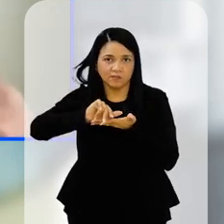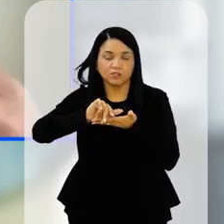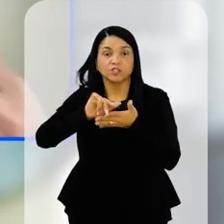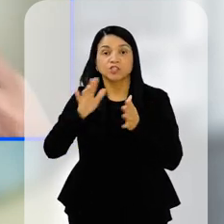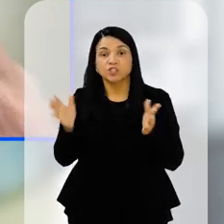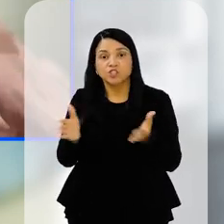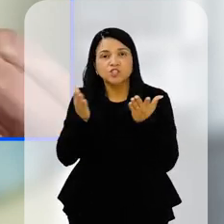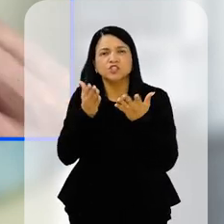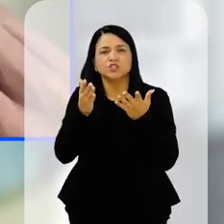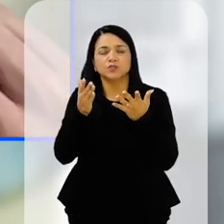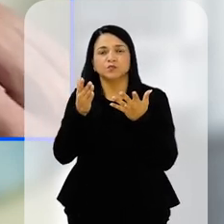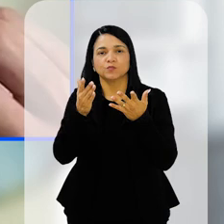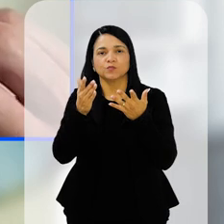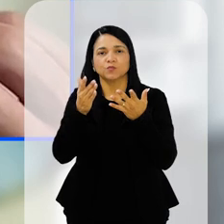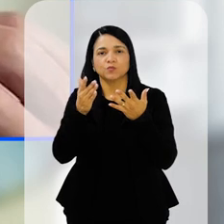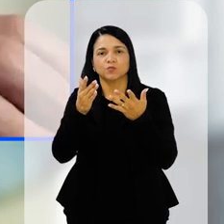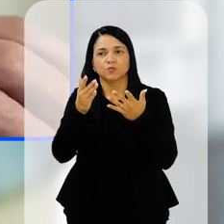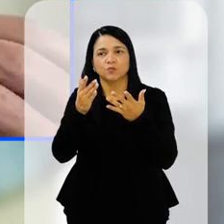estímulos,